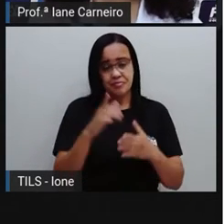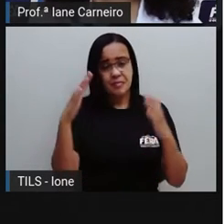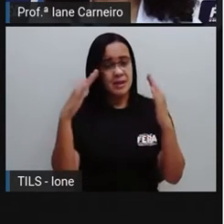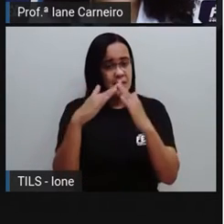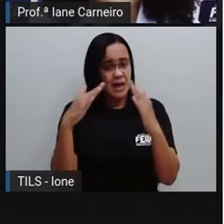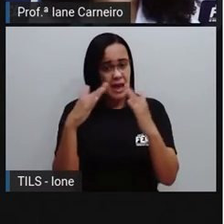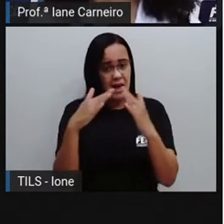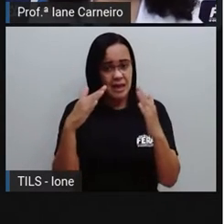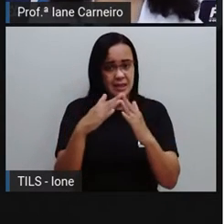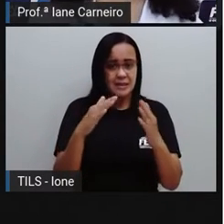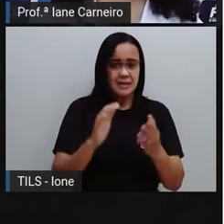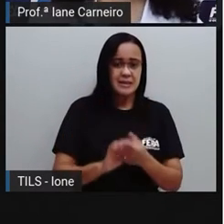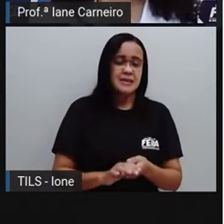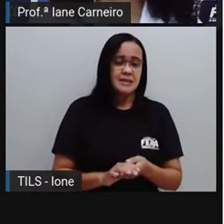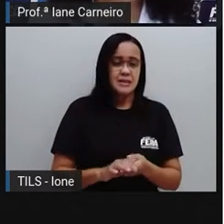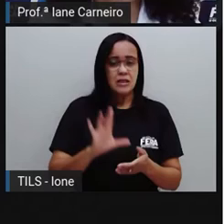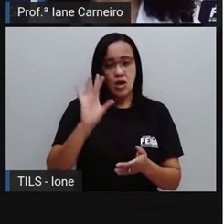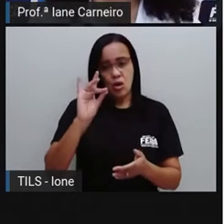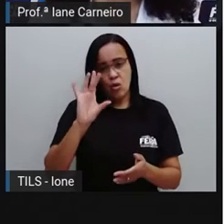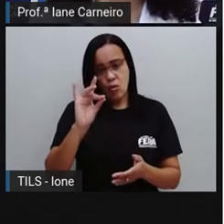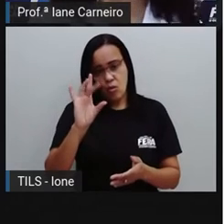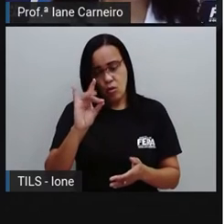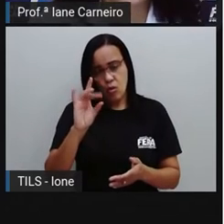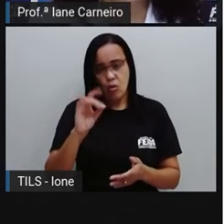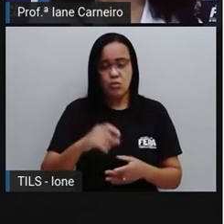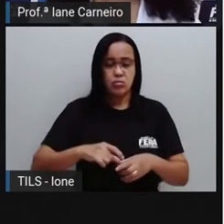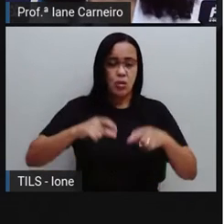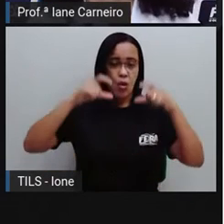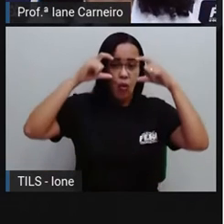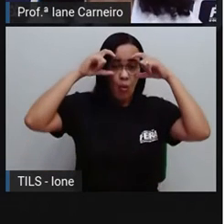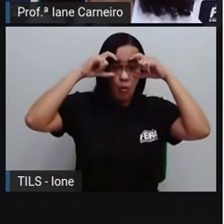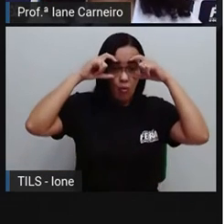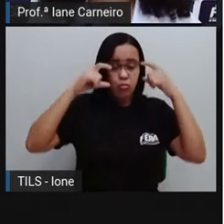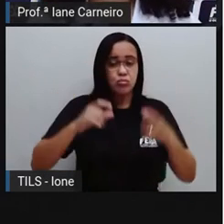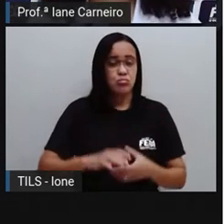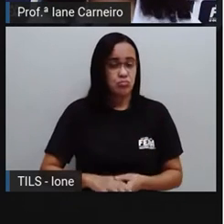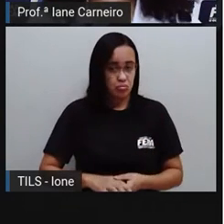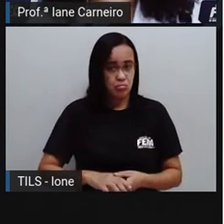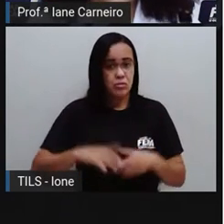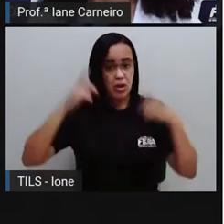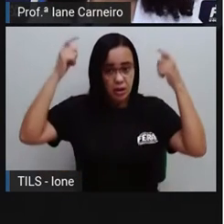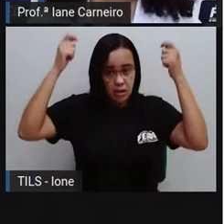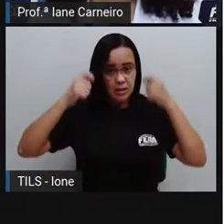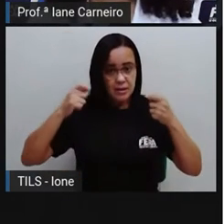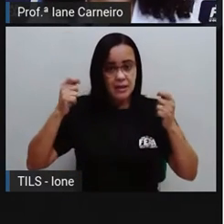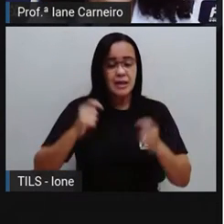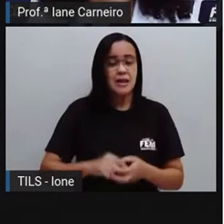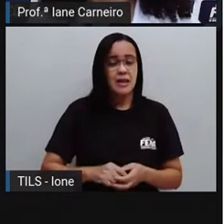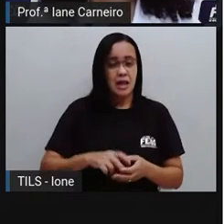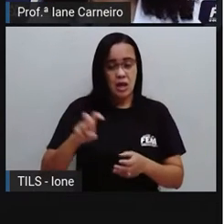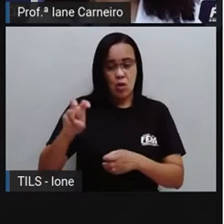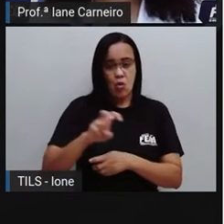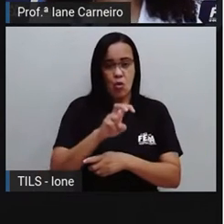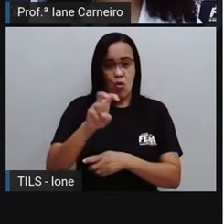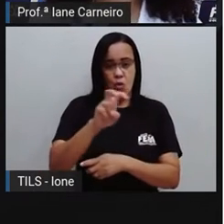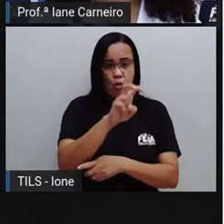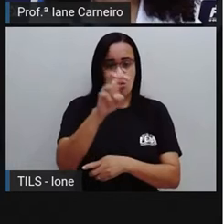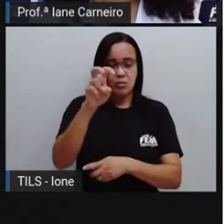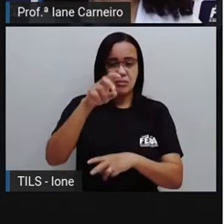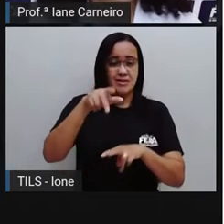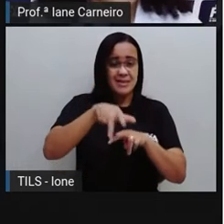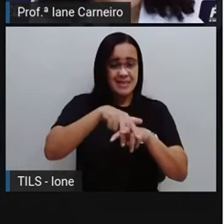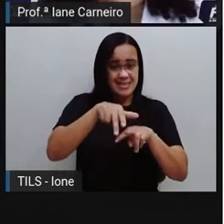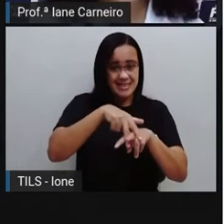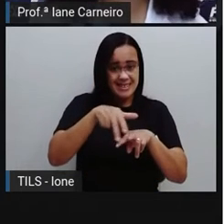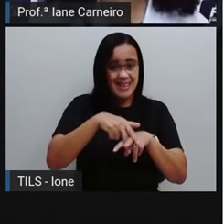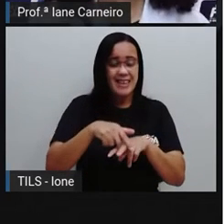de cola, de coruja e cartola. C de cobra e de chinelo, de camelo e